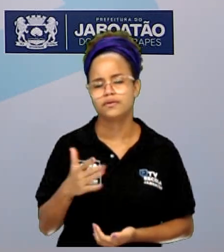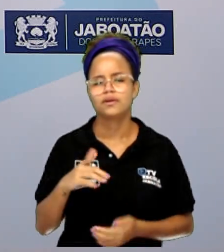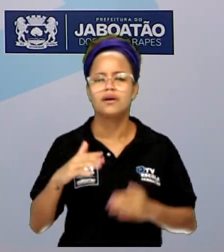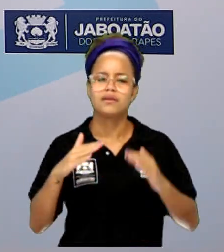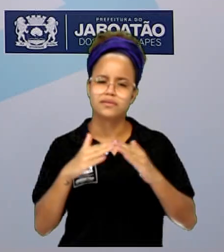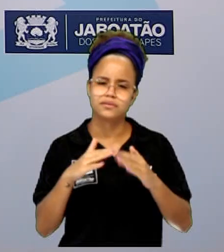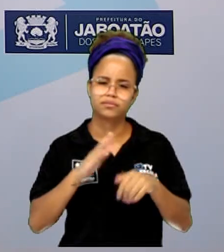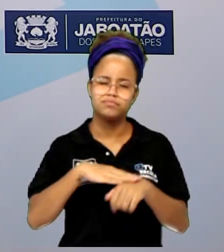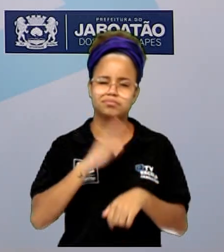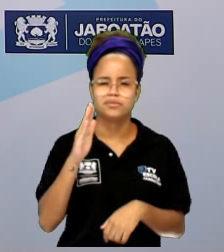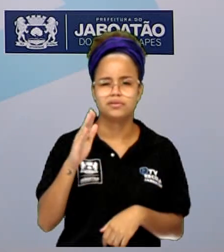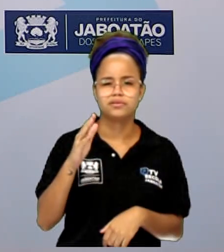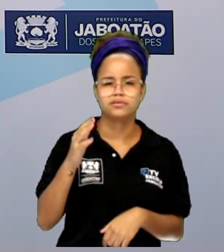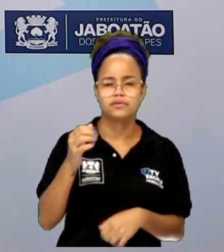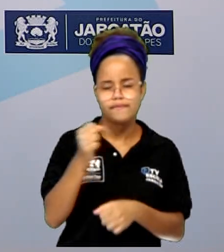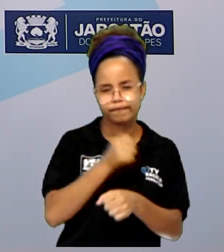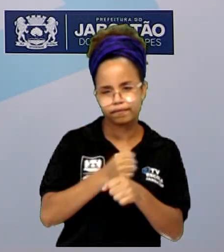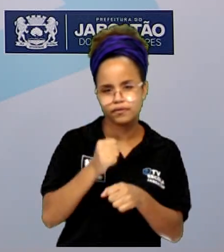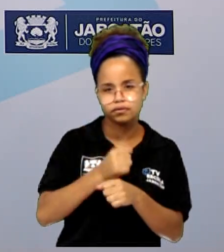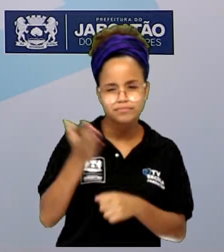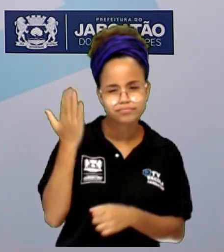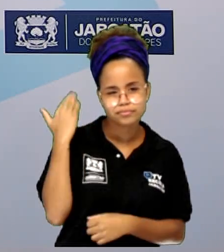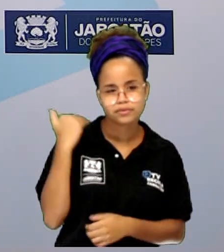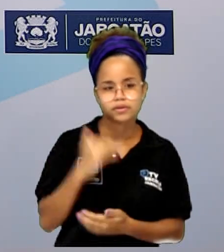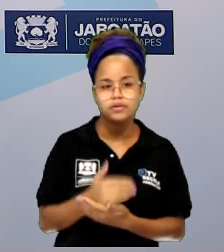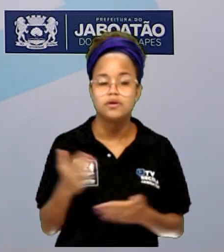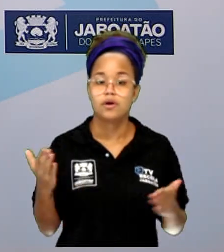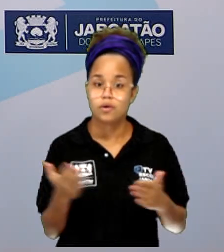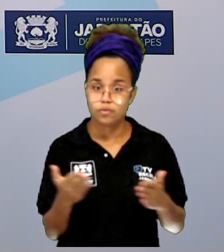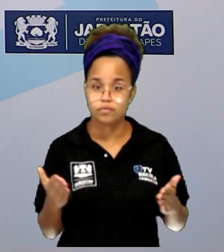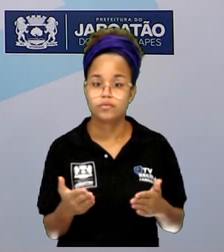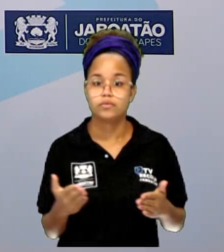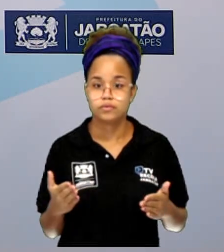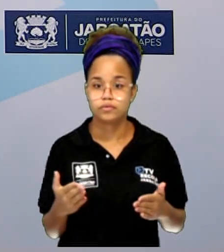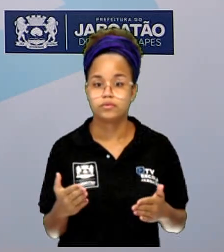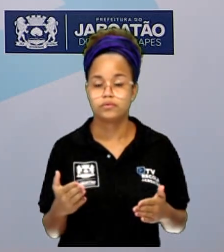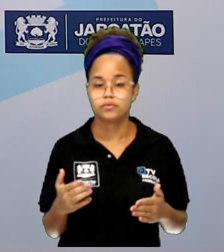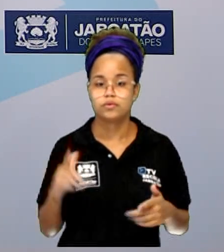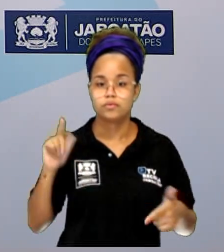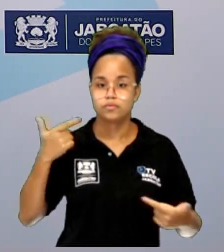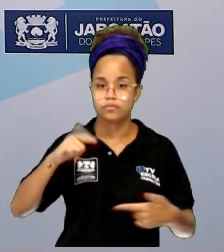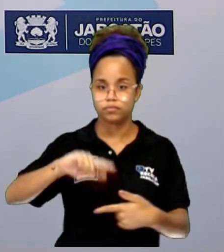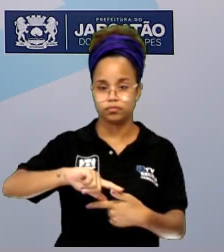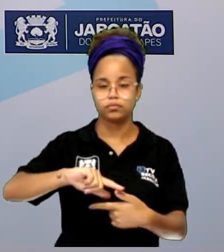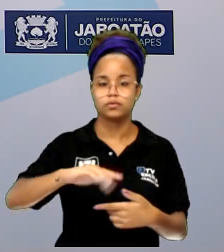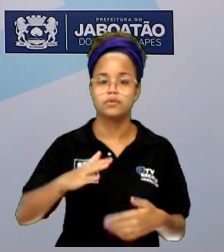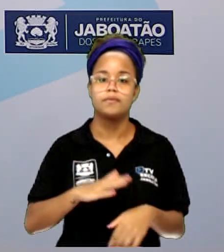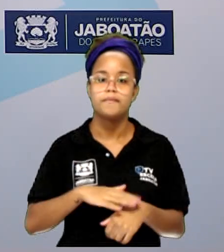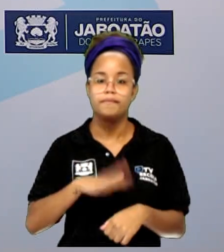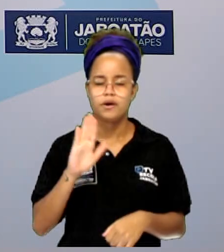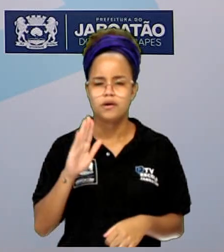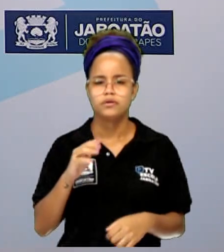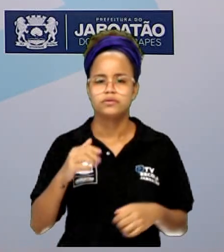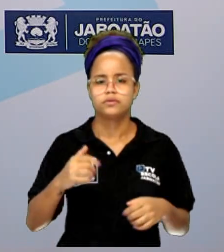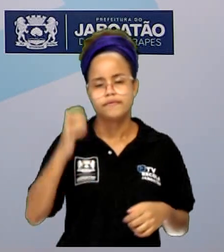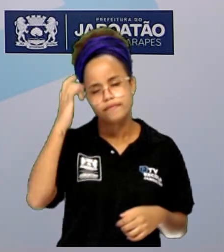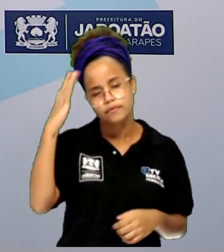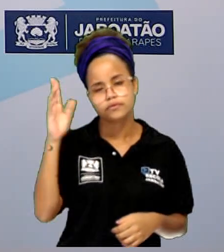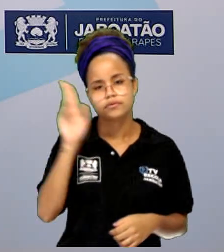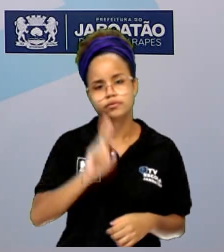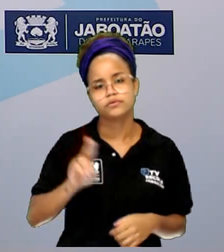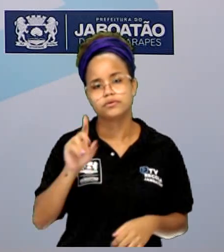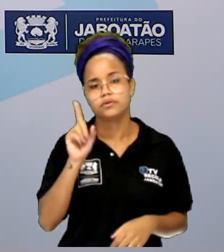antiga, talvez tenha outro sistema, esse é o sistema mais moderno adotado, certo? E é o melhor, mais prático, que é o disjuntor